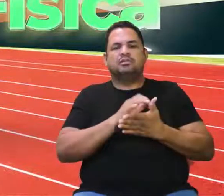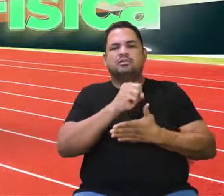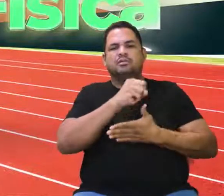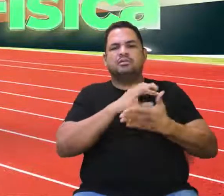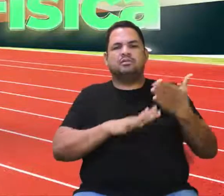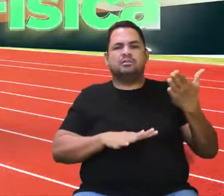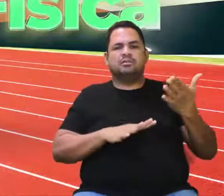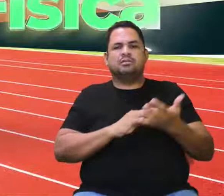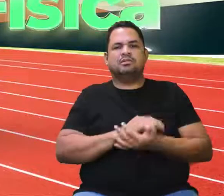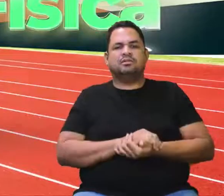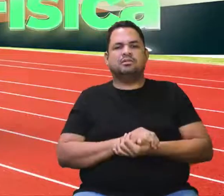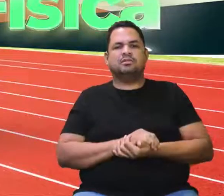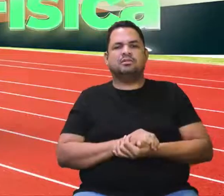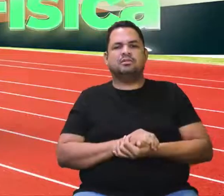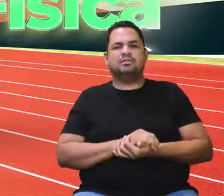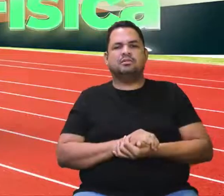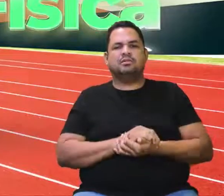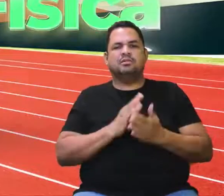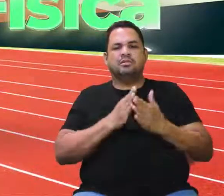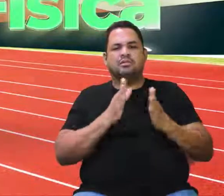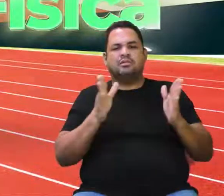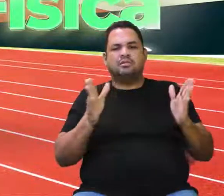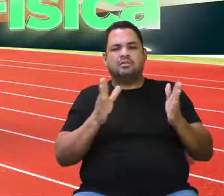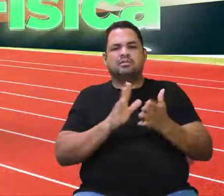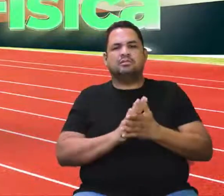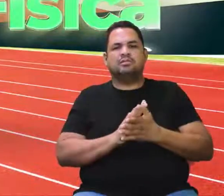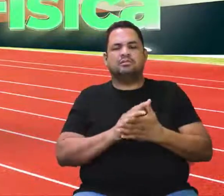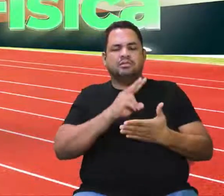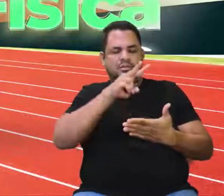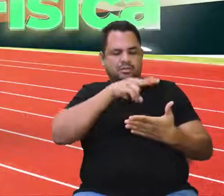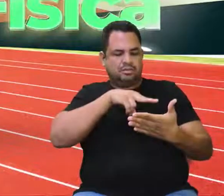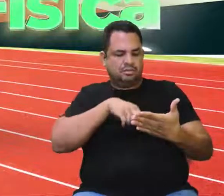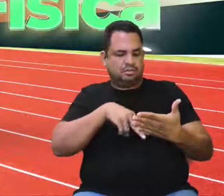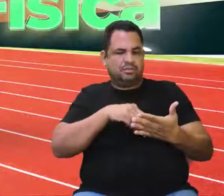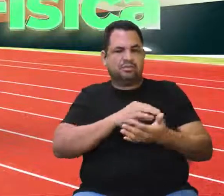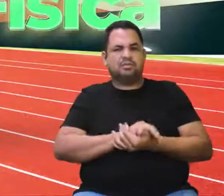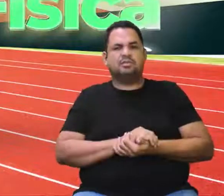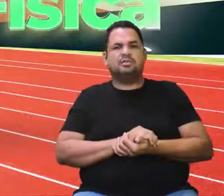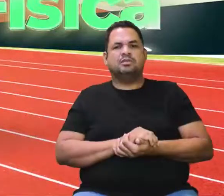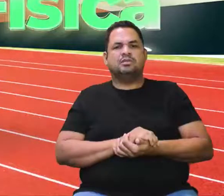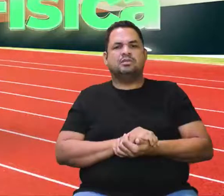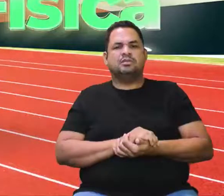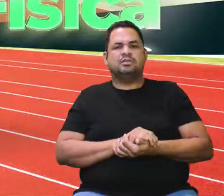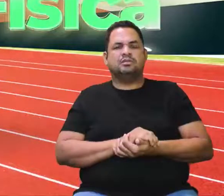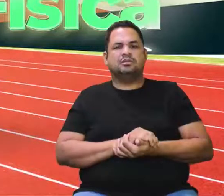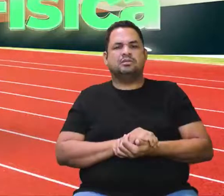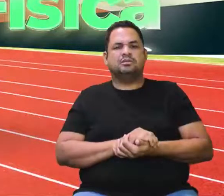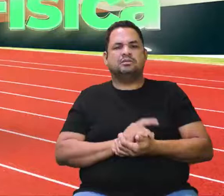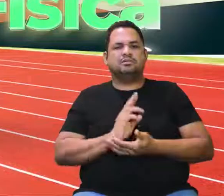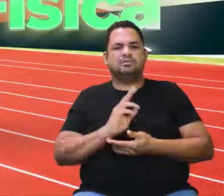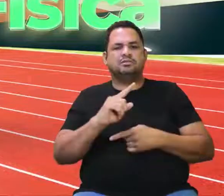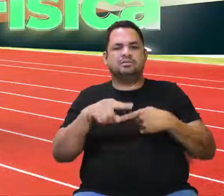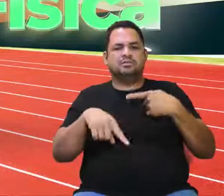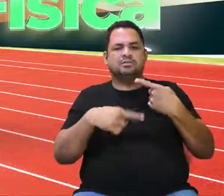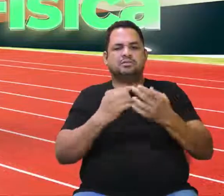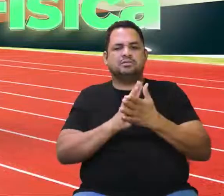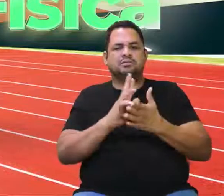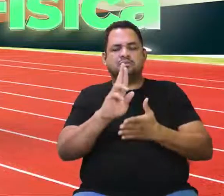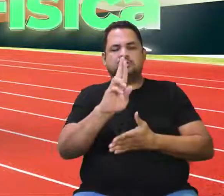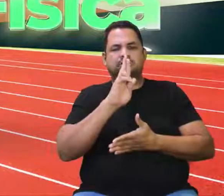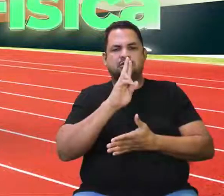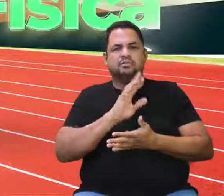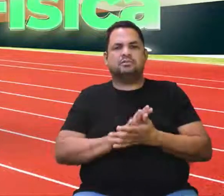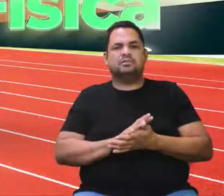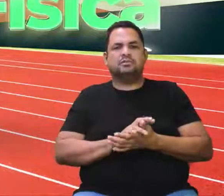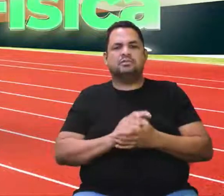Sim. A última questão é uma questão aberta. Então, a gente vai ler o enunciado para vocês. E aí, em seguida, a gente já dá a chave de